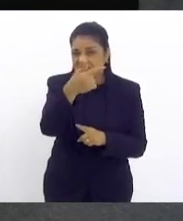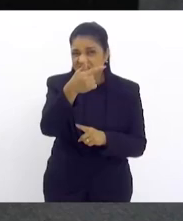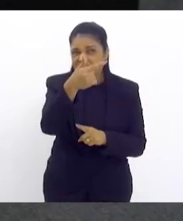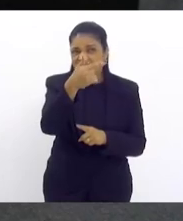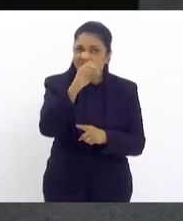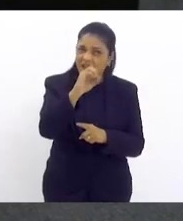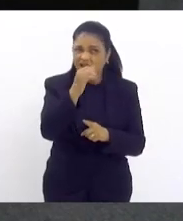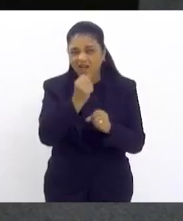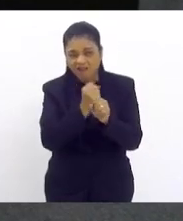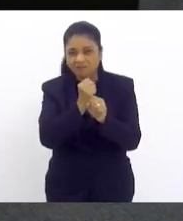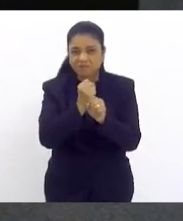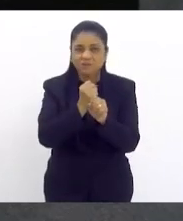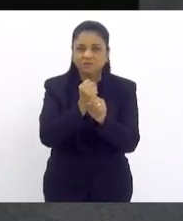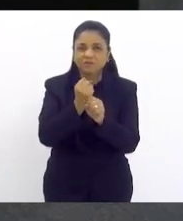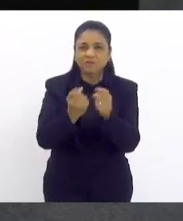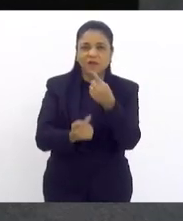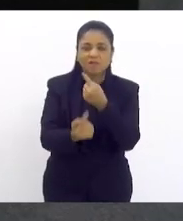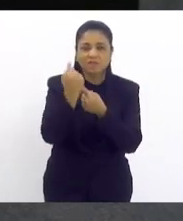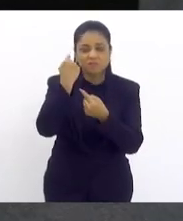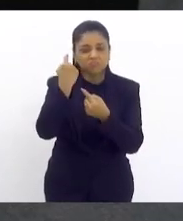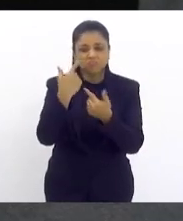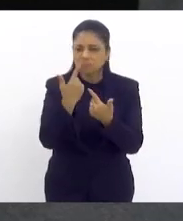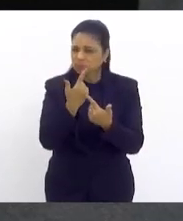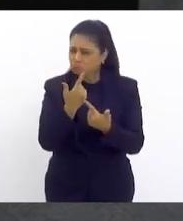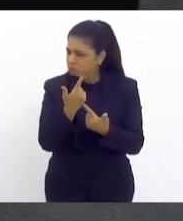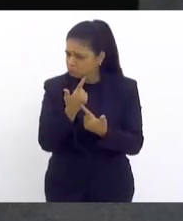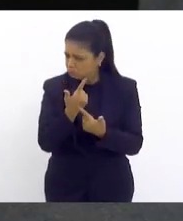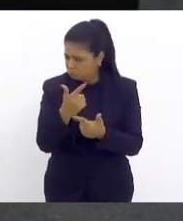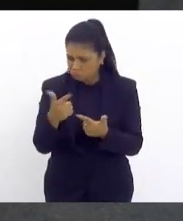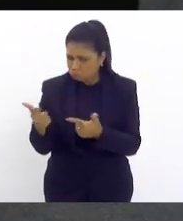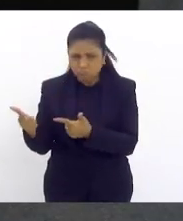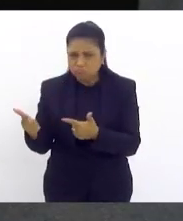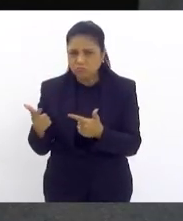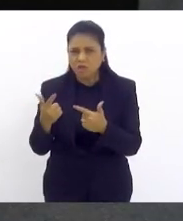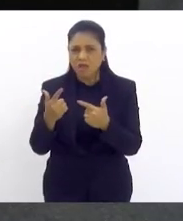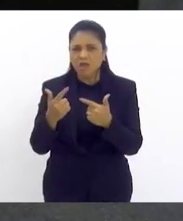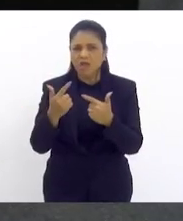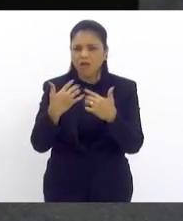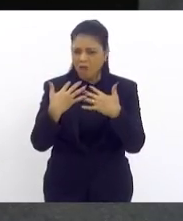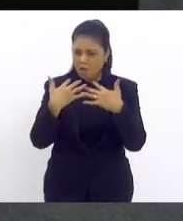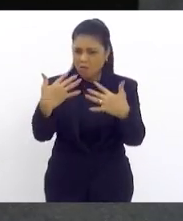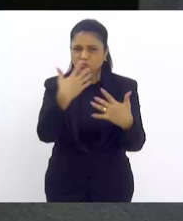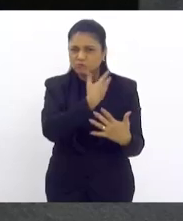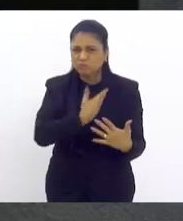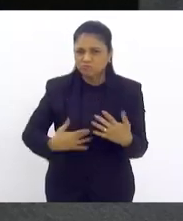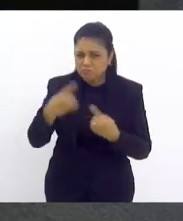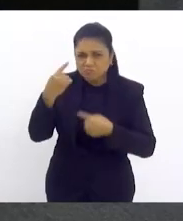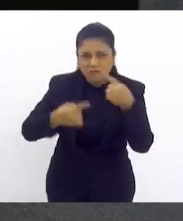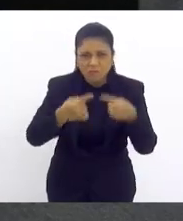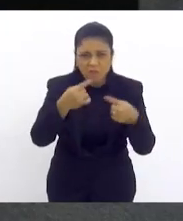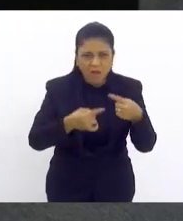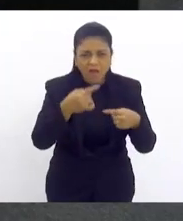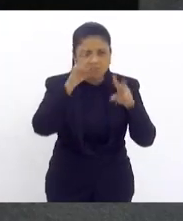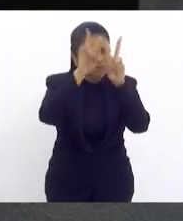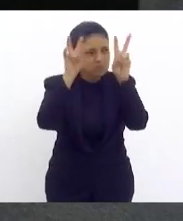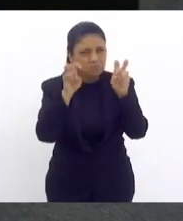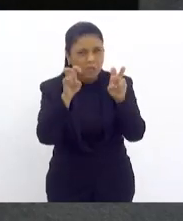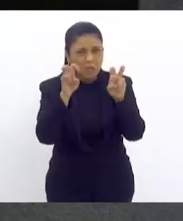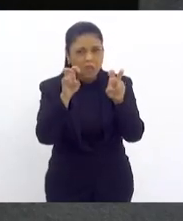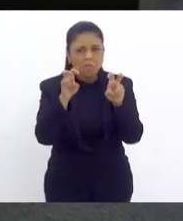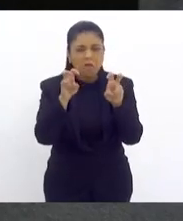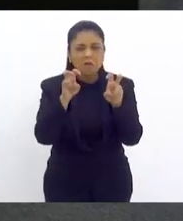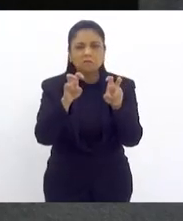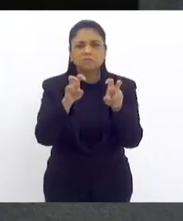lembro de ter visto audiências públicas, deputado Jorge Felipe Neto, debate sobre essa questão da